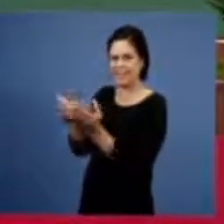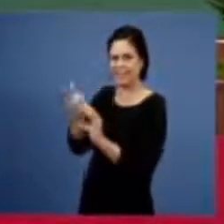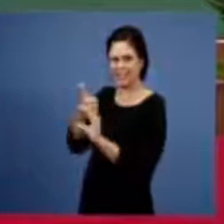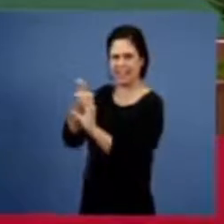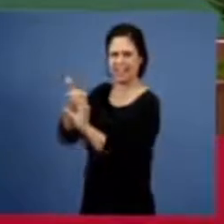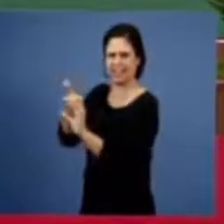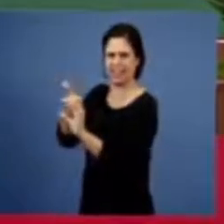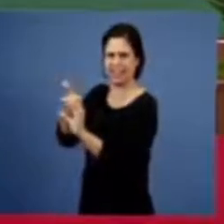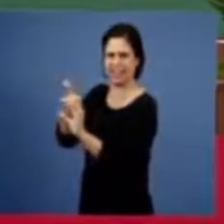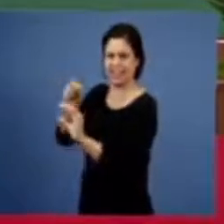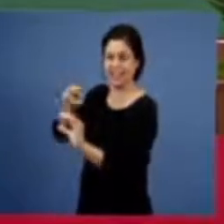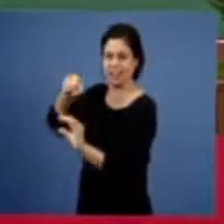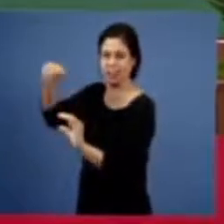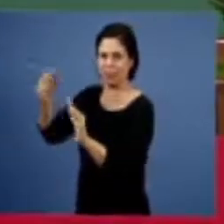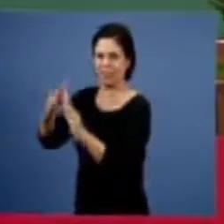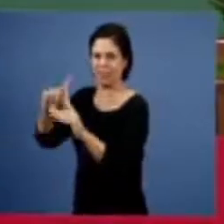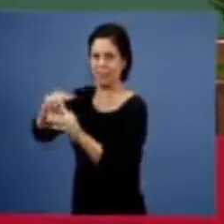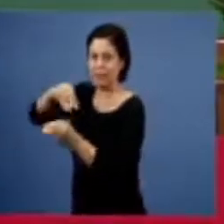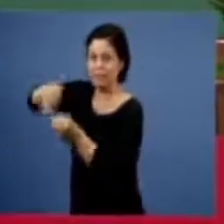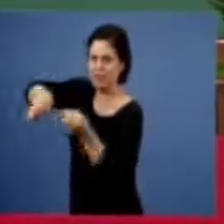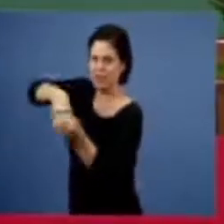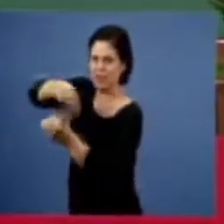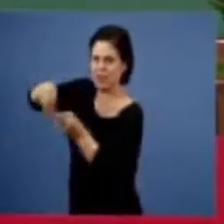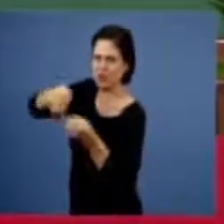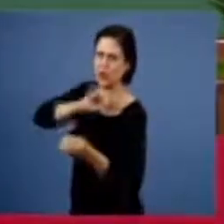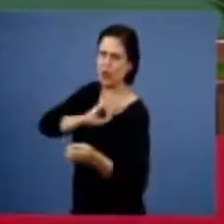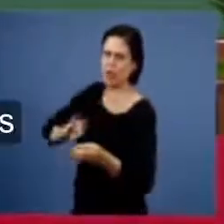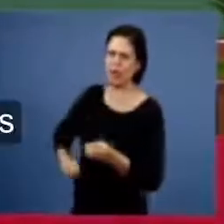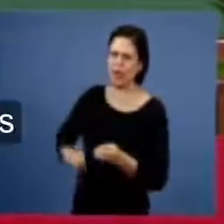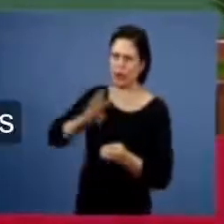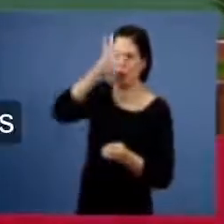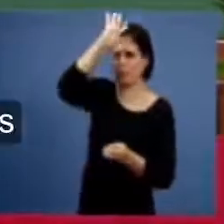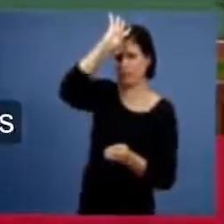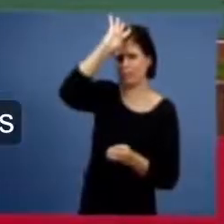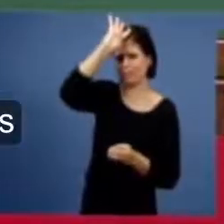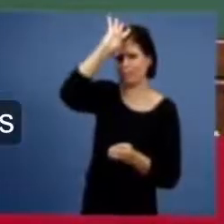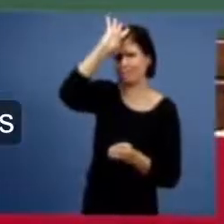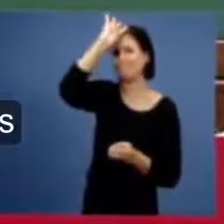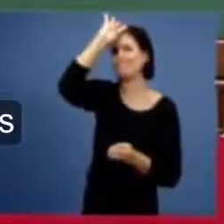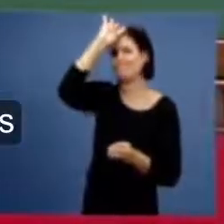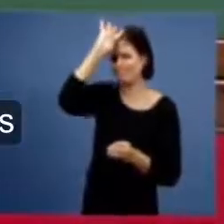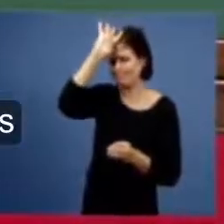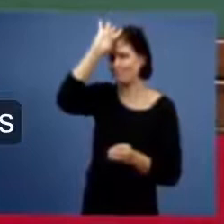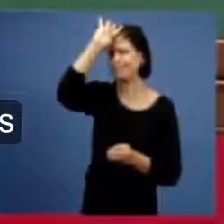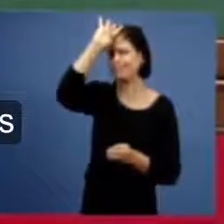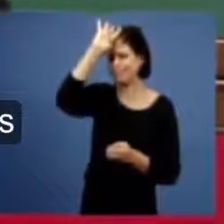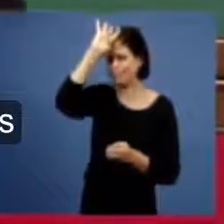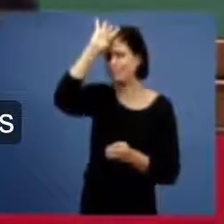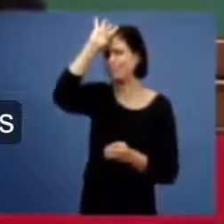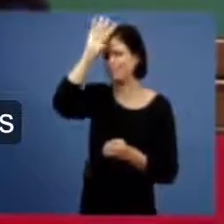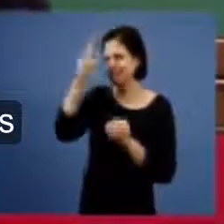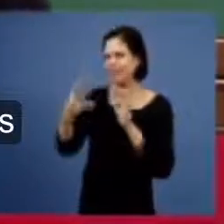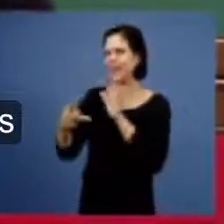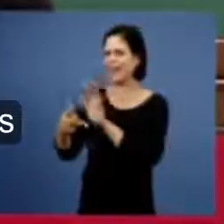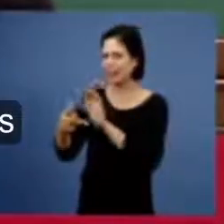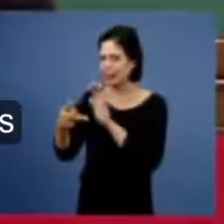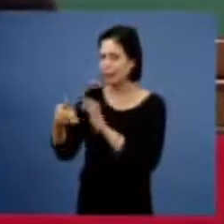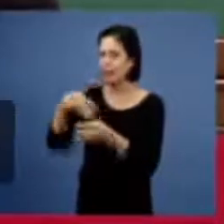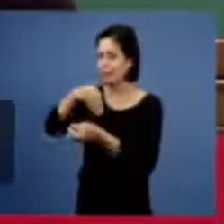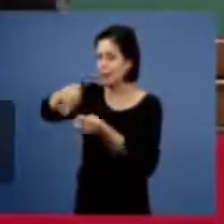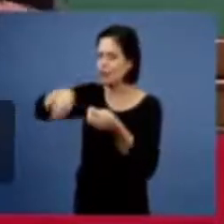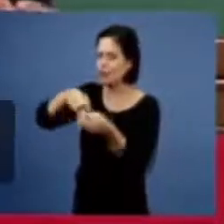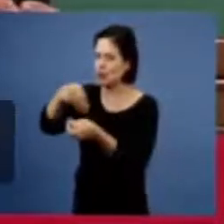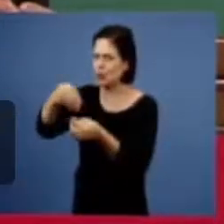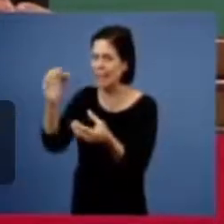mundo então ela entrou para governar o mundo todo joio ela precisava agora ela